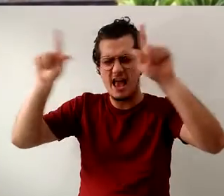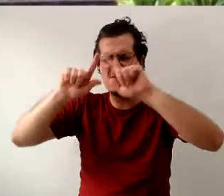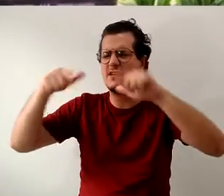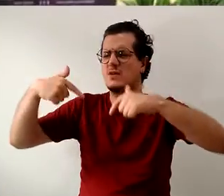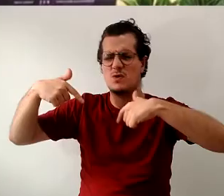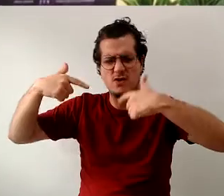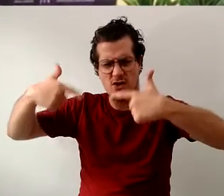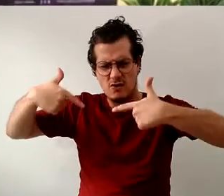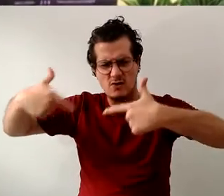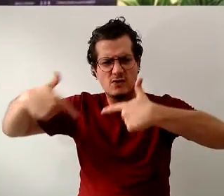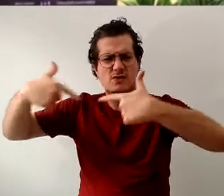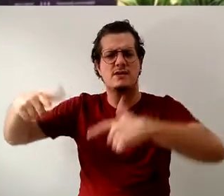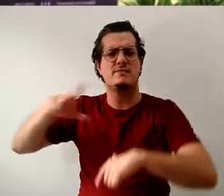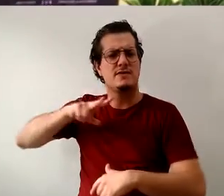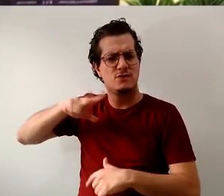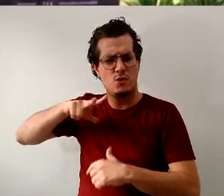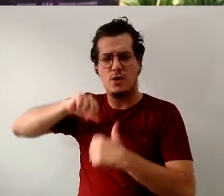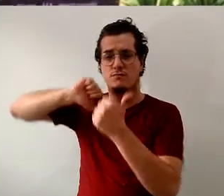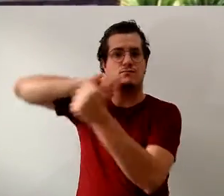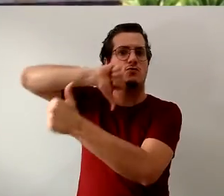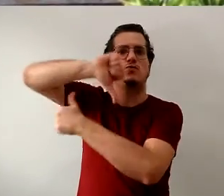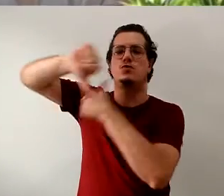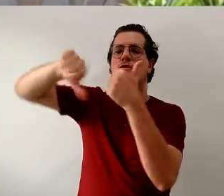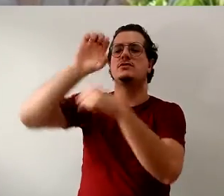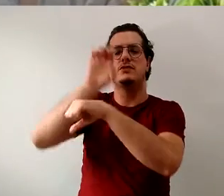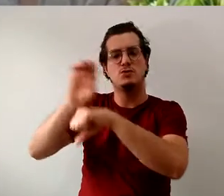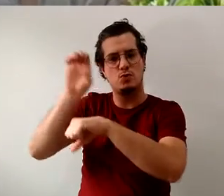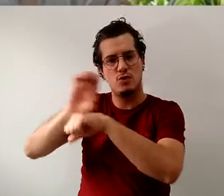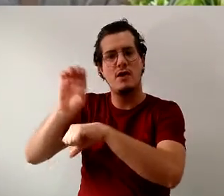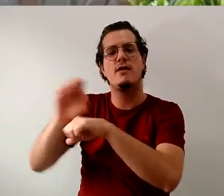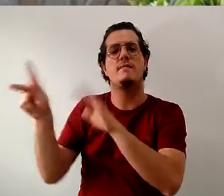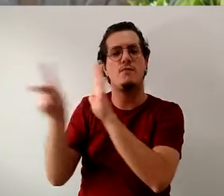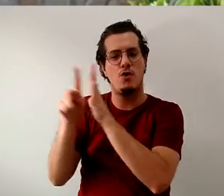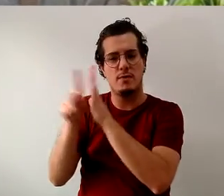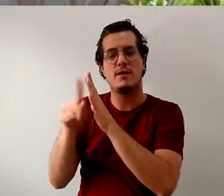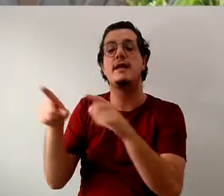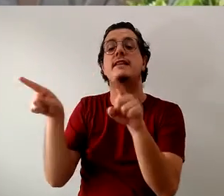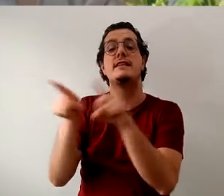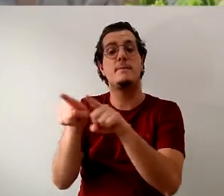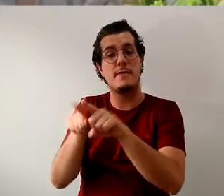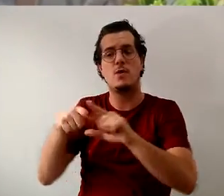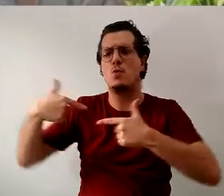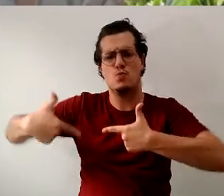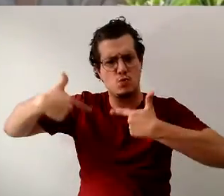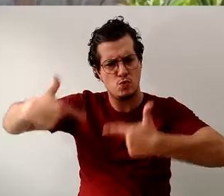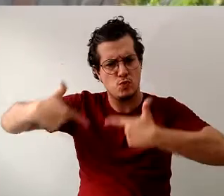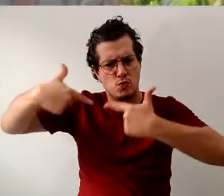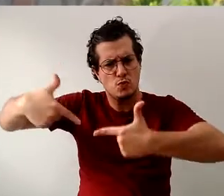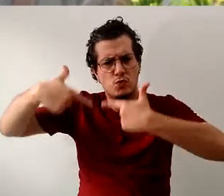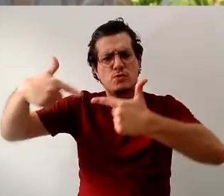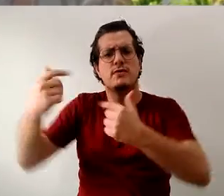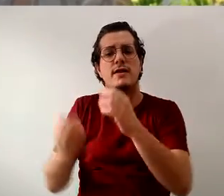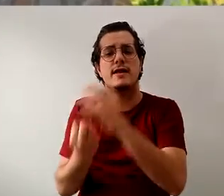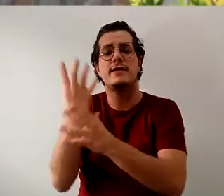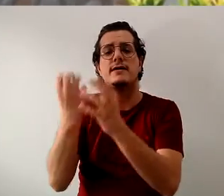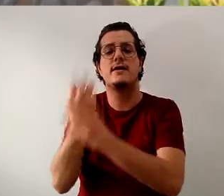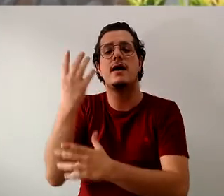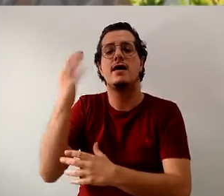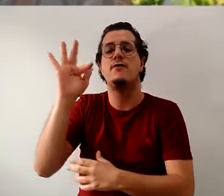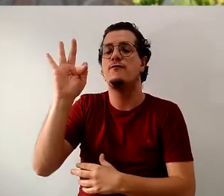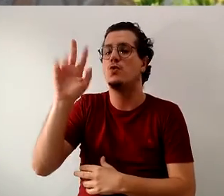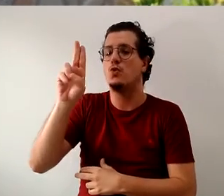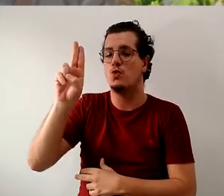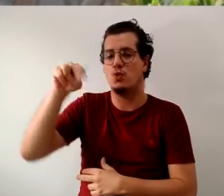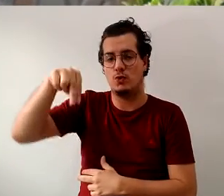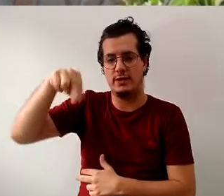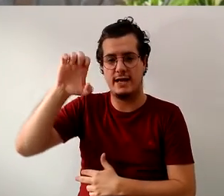veio o programa do PDV que esvaziou praticamente esta casa, a luta pela criação